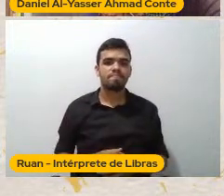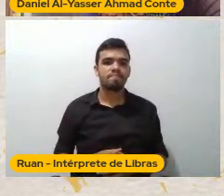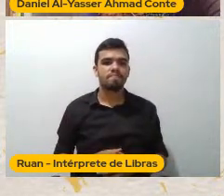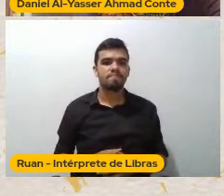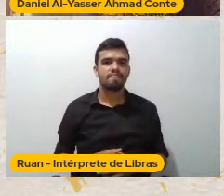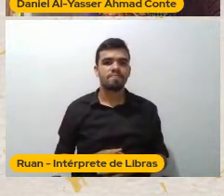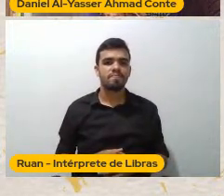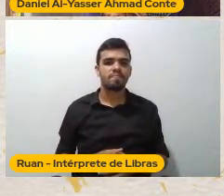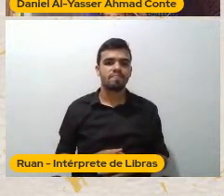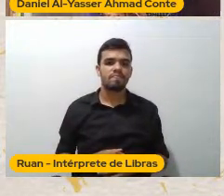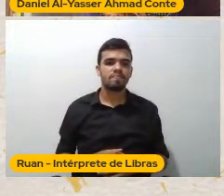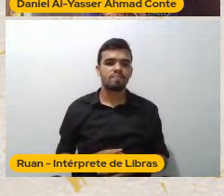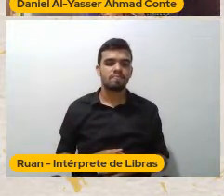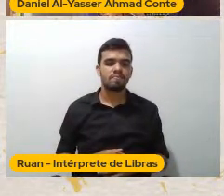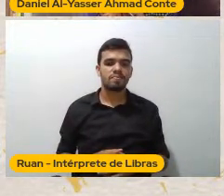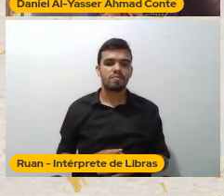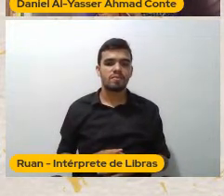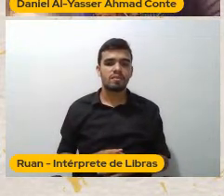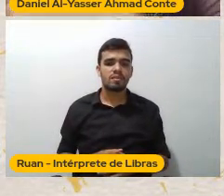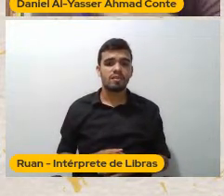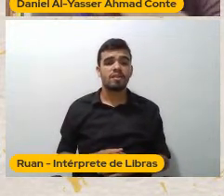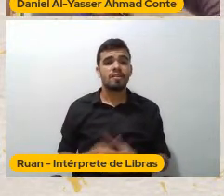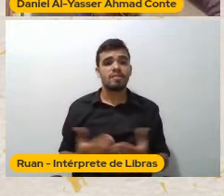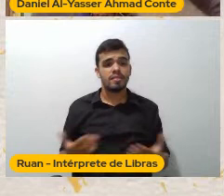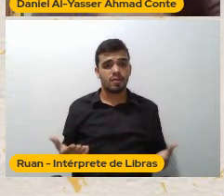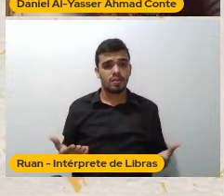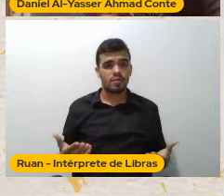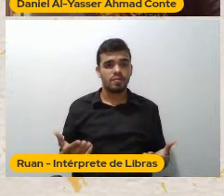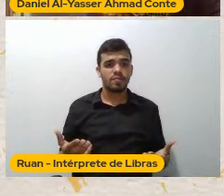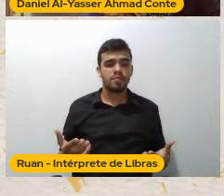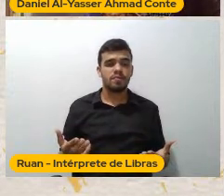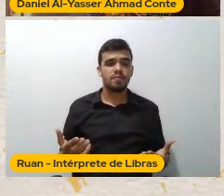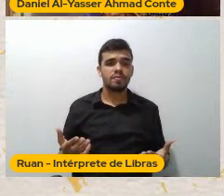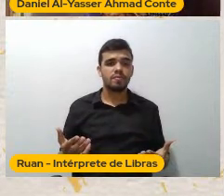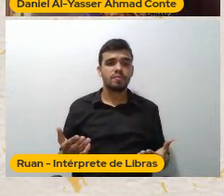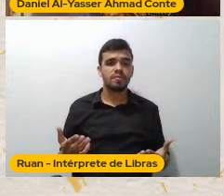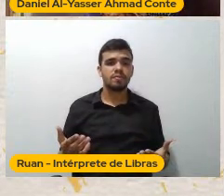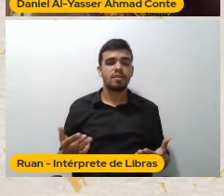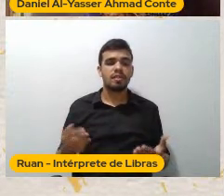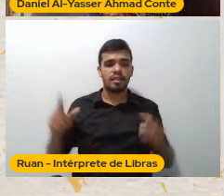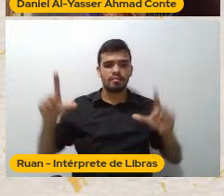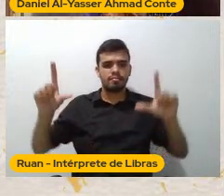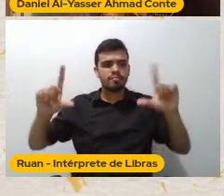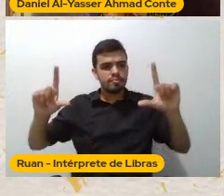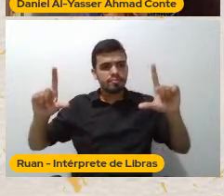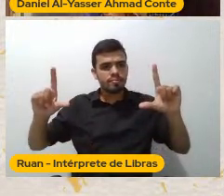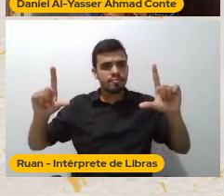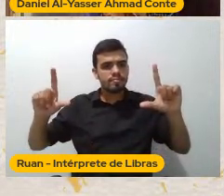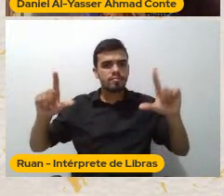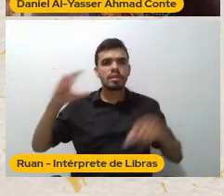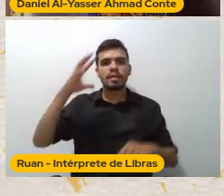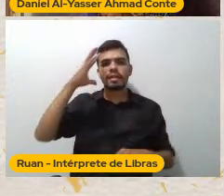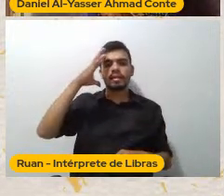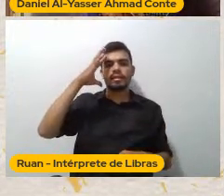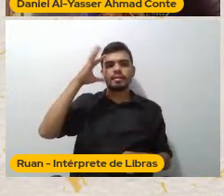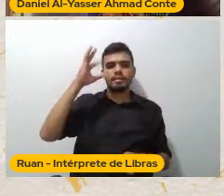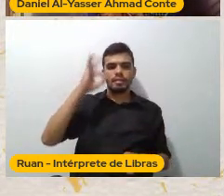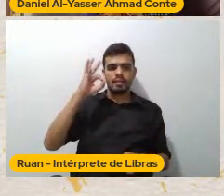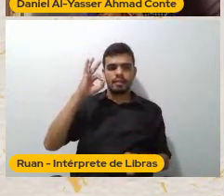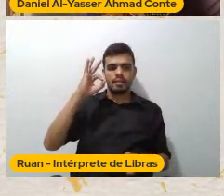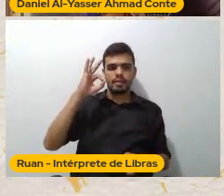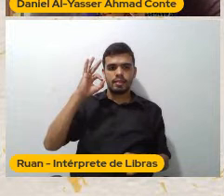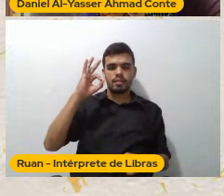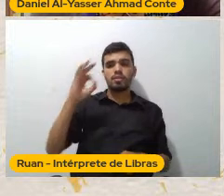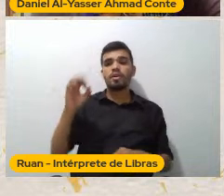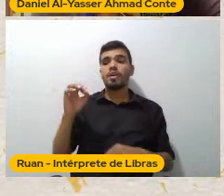Então falar e entender A gente vai ter Dimensões diferentes A comunicação E efeitos E sentidos Eles vão ser